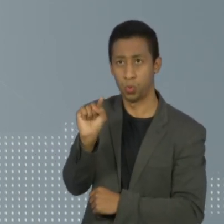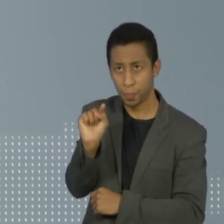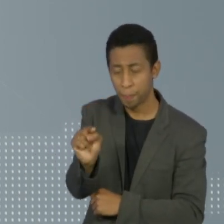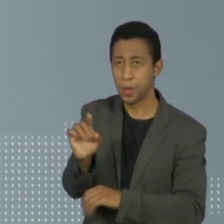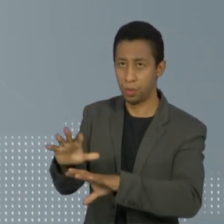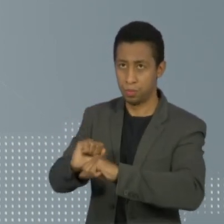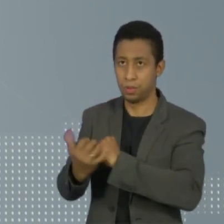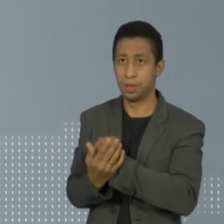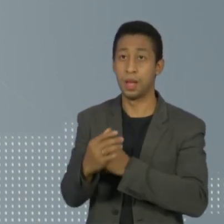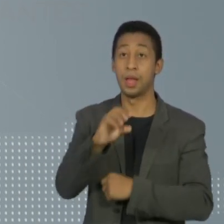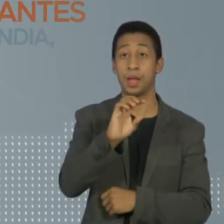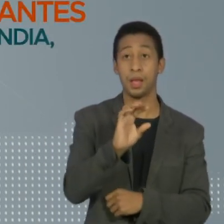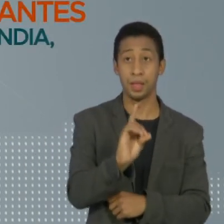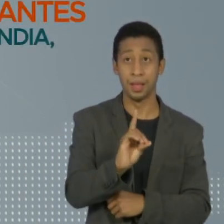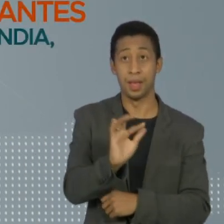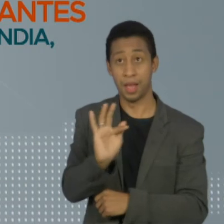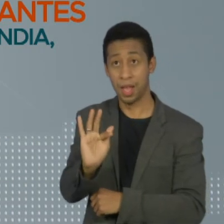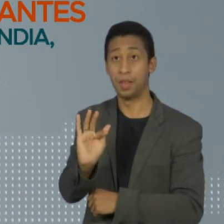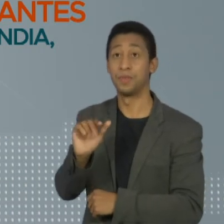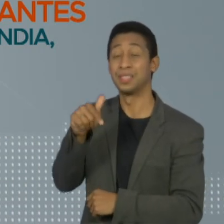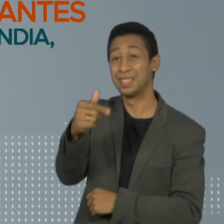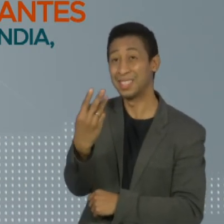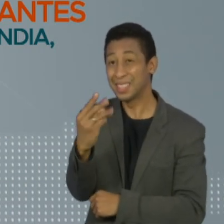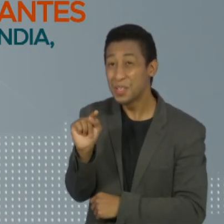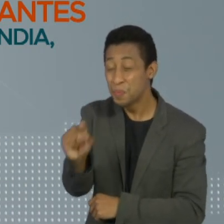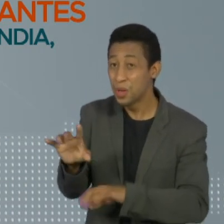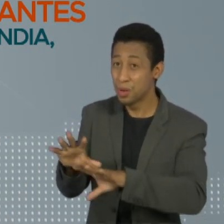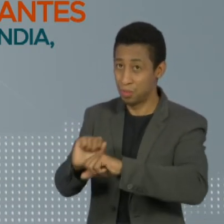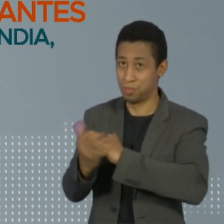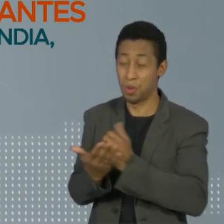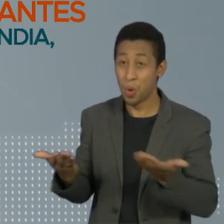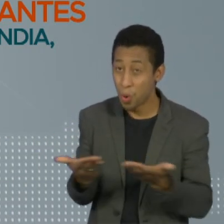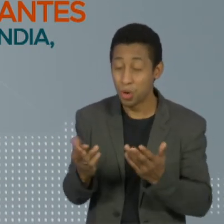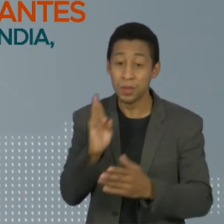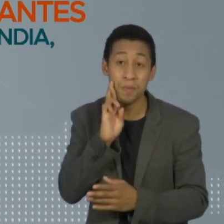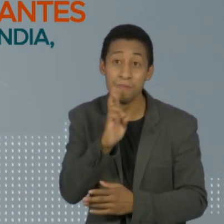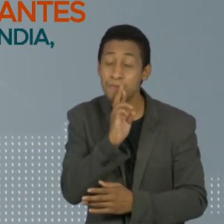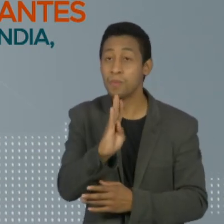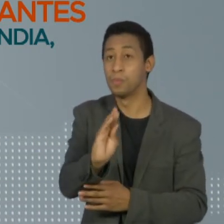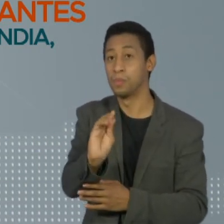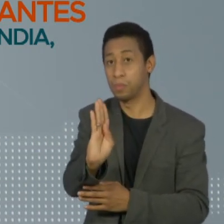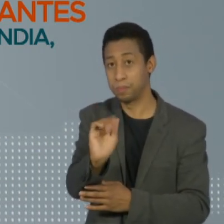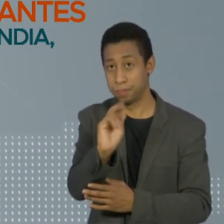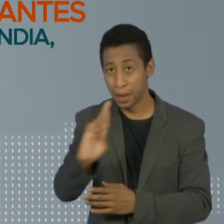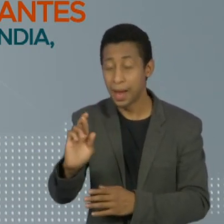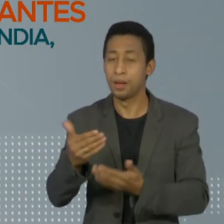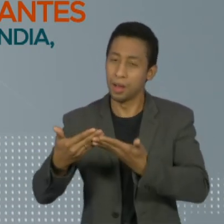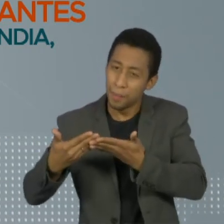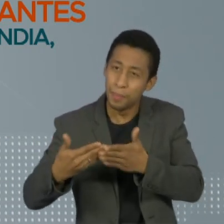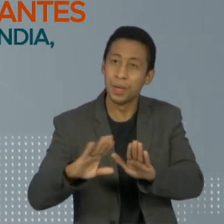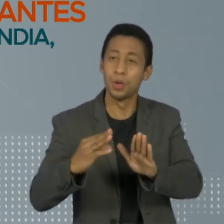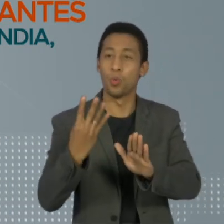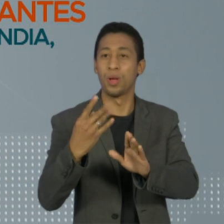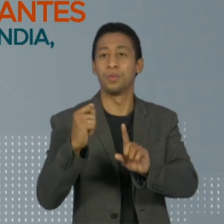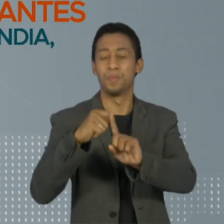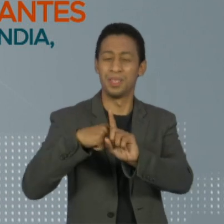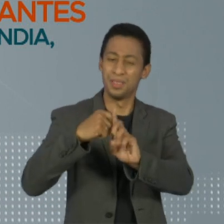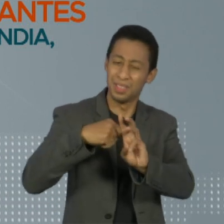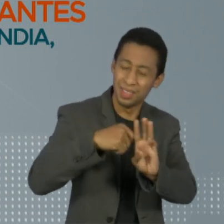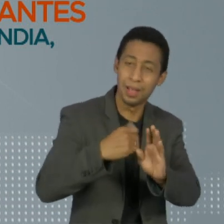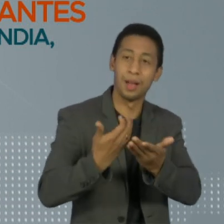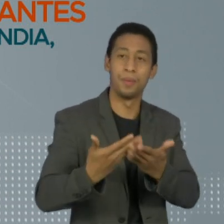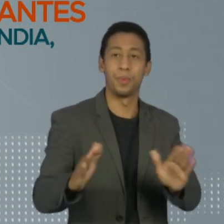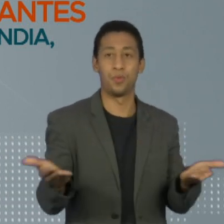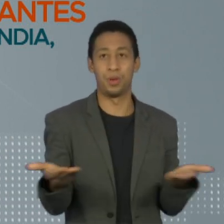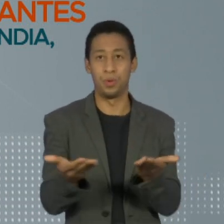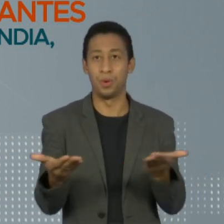Federal chegou a 73 mil e, a partir de hoje, tem bares e restaurantes funcionando depois de quatro meses. A medida não vale para